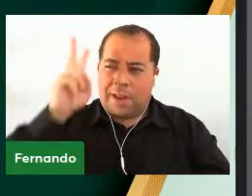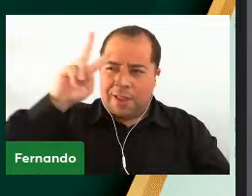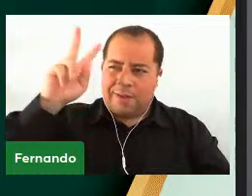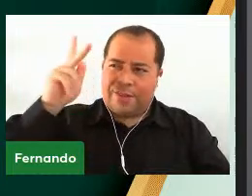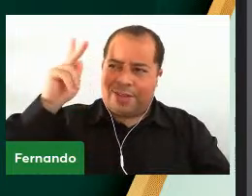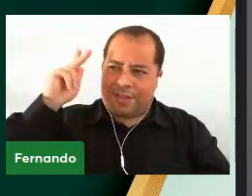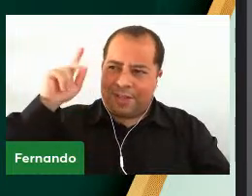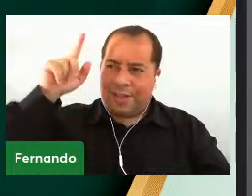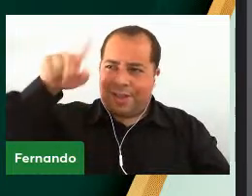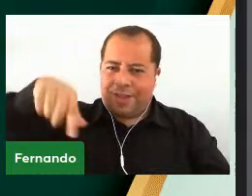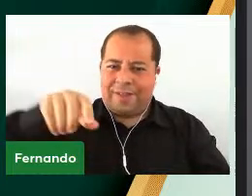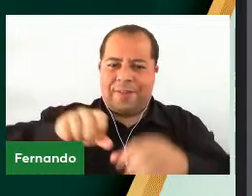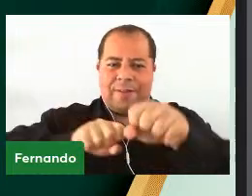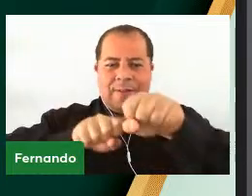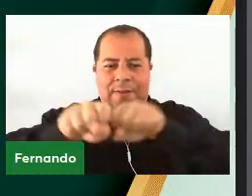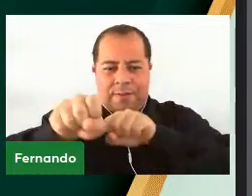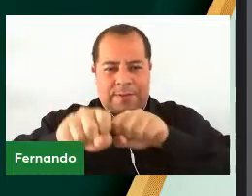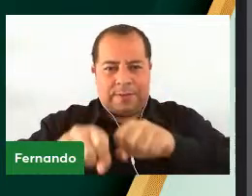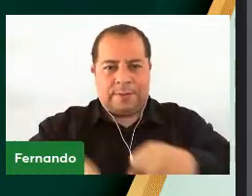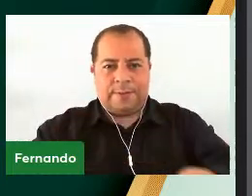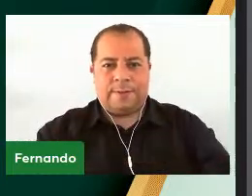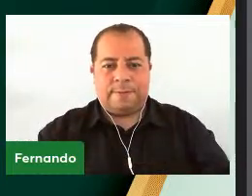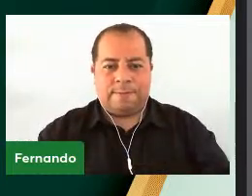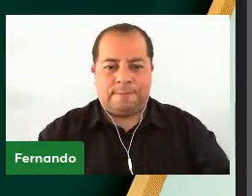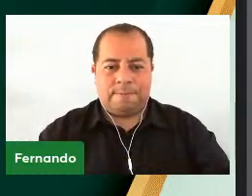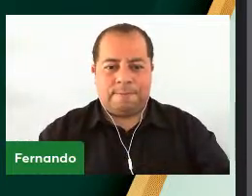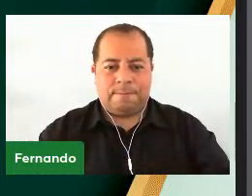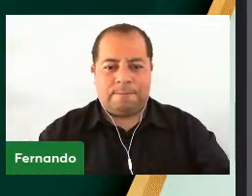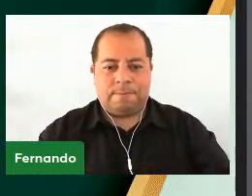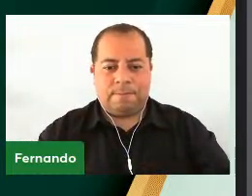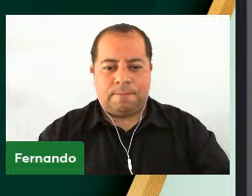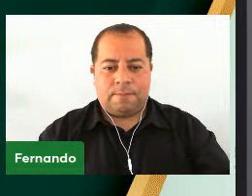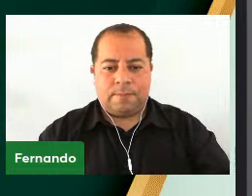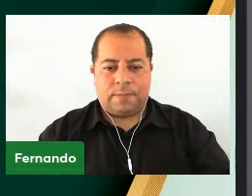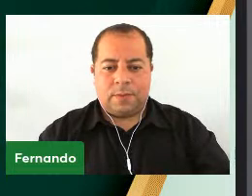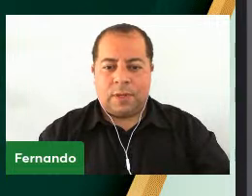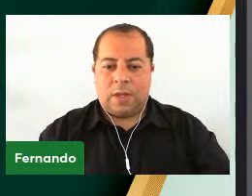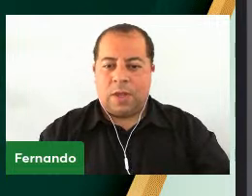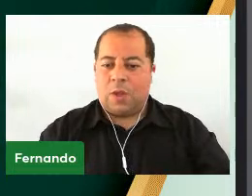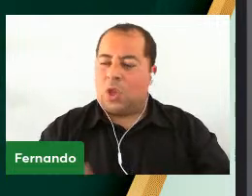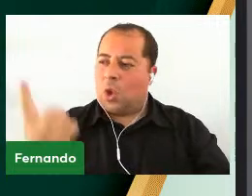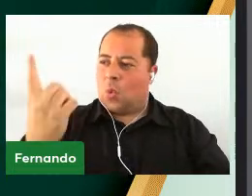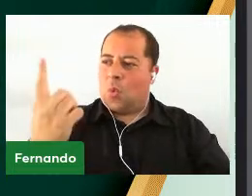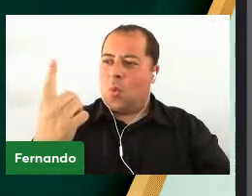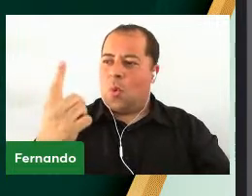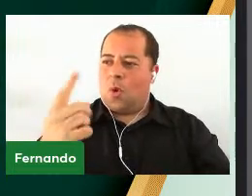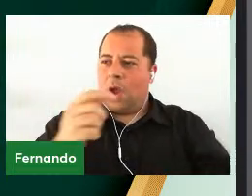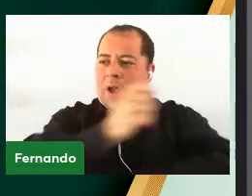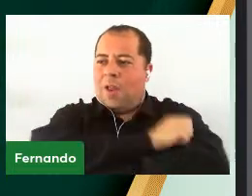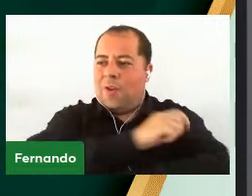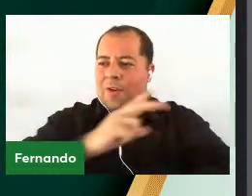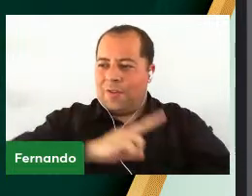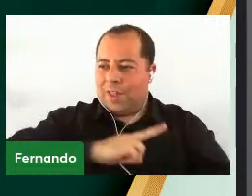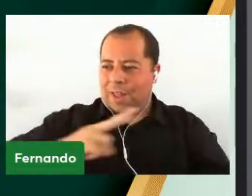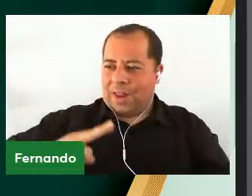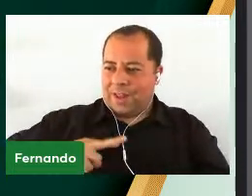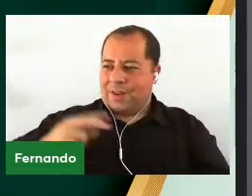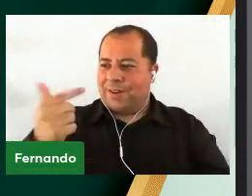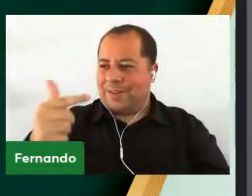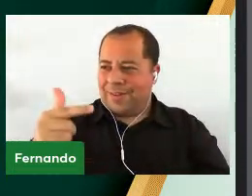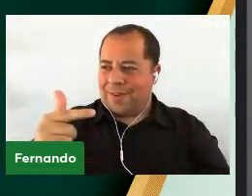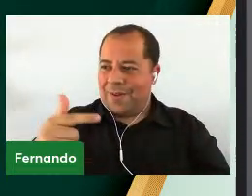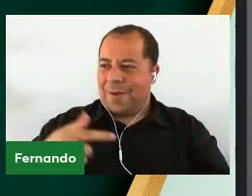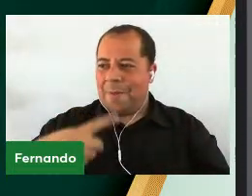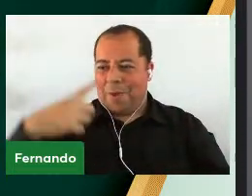essa formatura Ela não tem um aluno da veterinária Mas eu fui designado para honrar esse